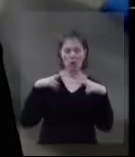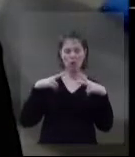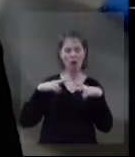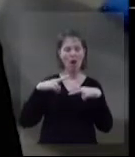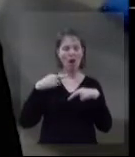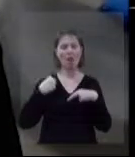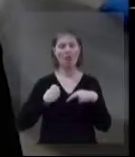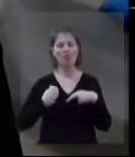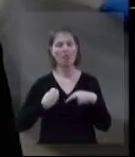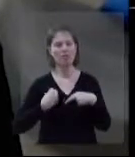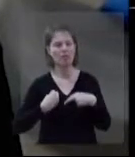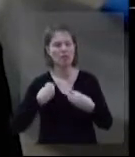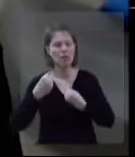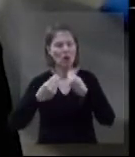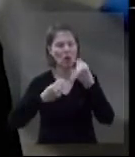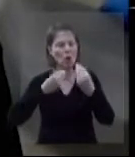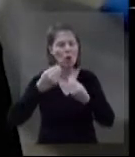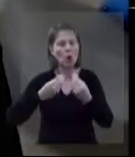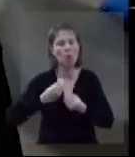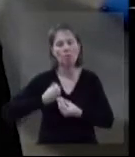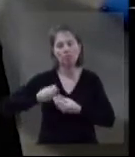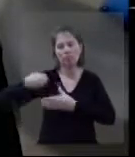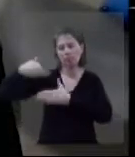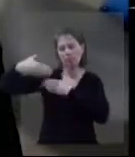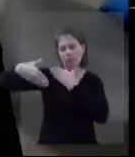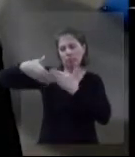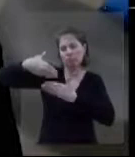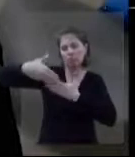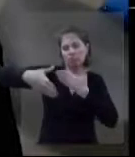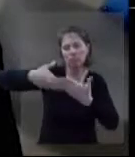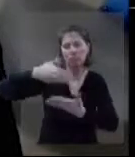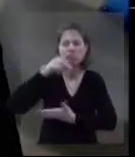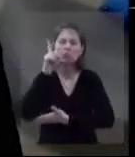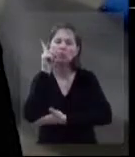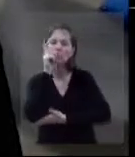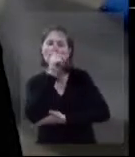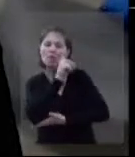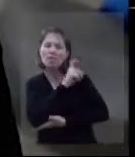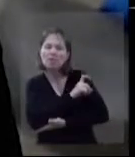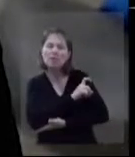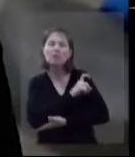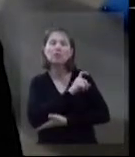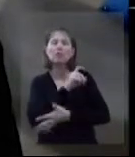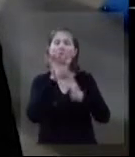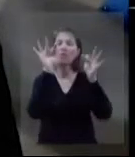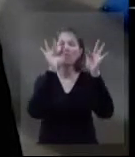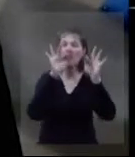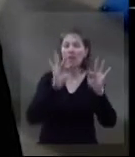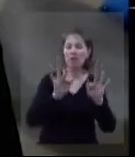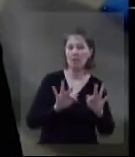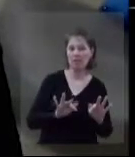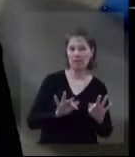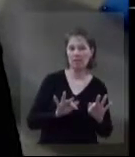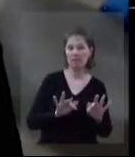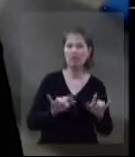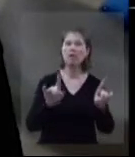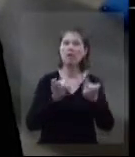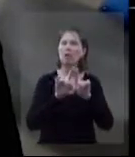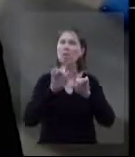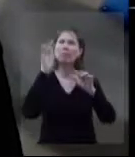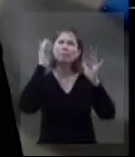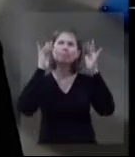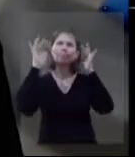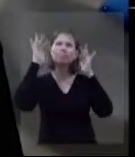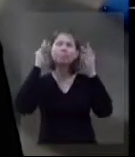vida em particular. Lembrar de tudo que já vivemos, lembrar de situações difíceis e alegres pelas quais passamos.